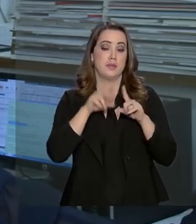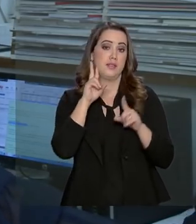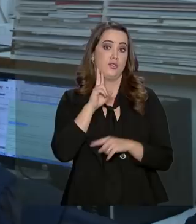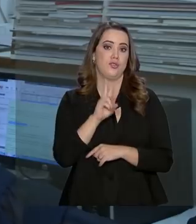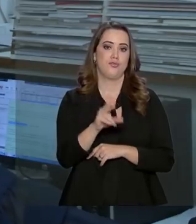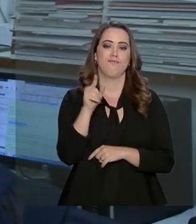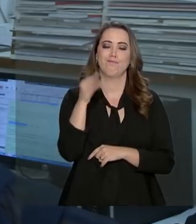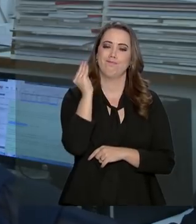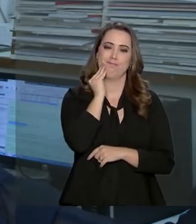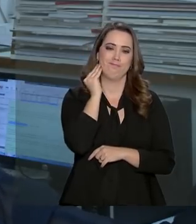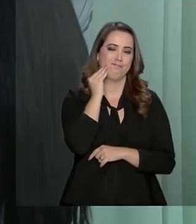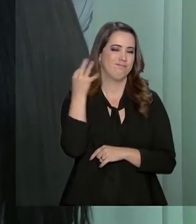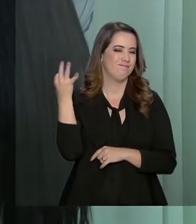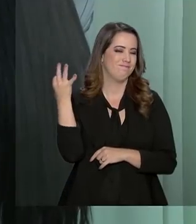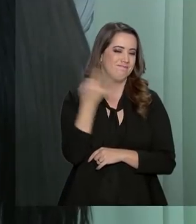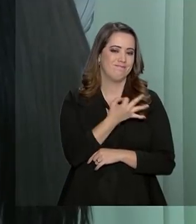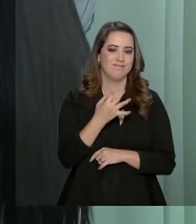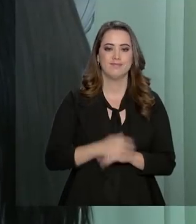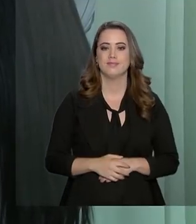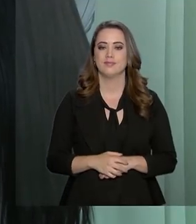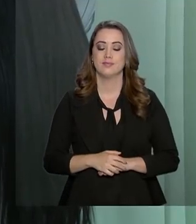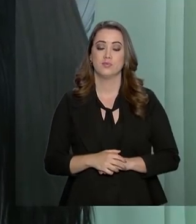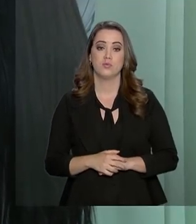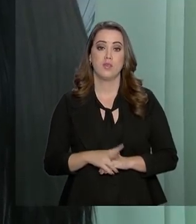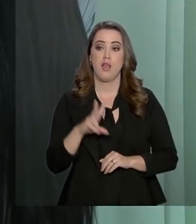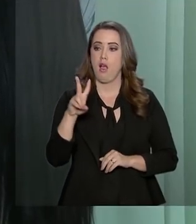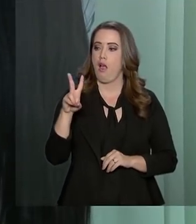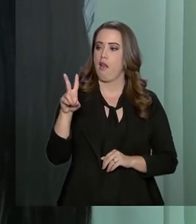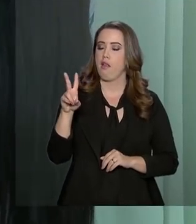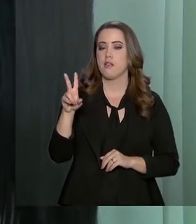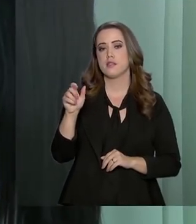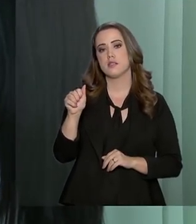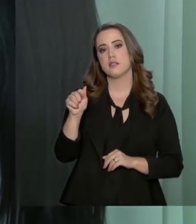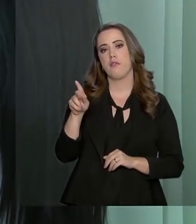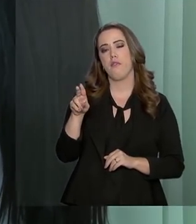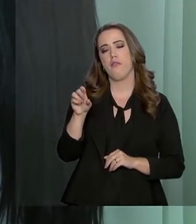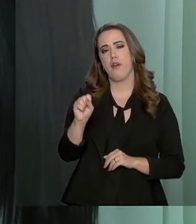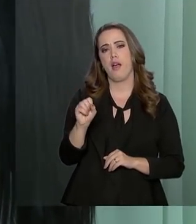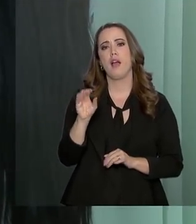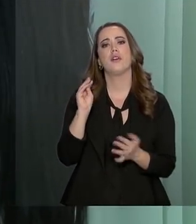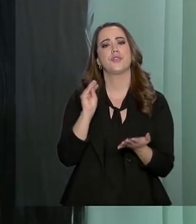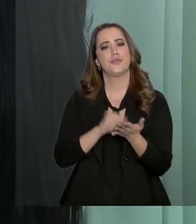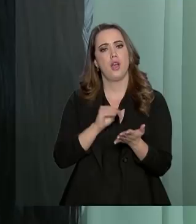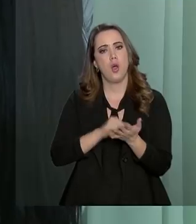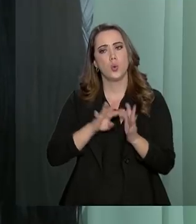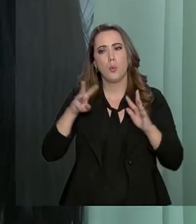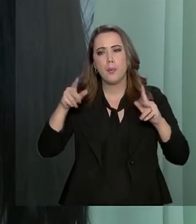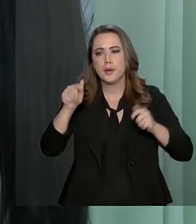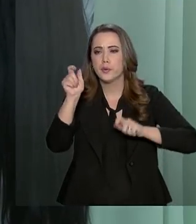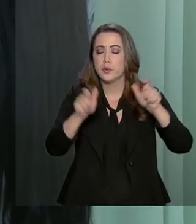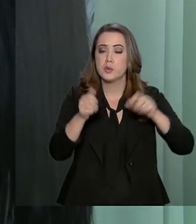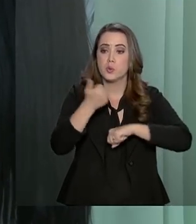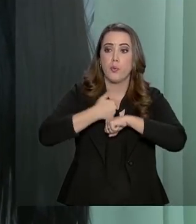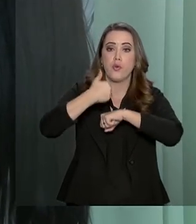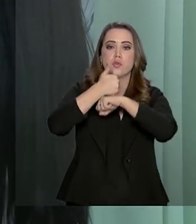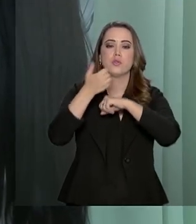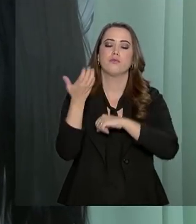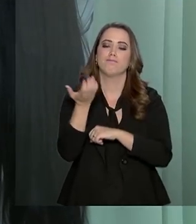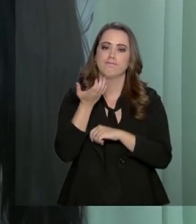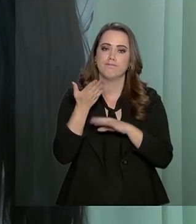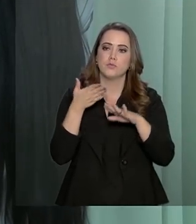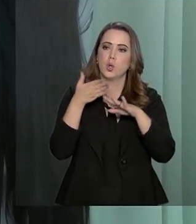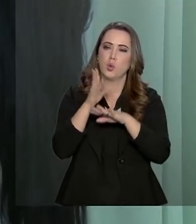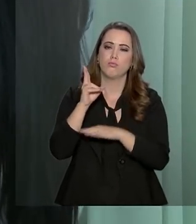que a experiência é extraordinária. As vagas para residência ainda não são suficientes para todos os profissionais que se